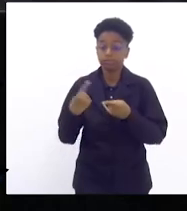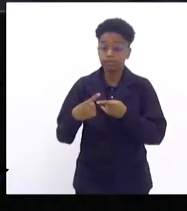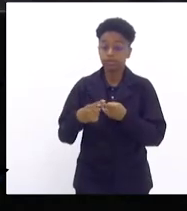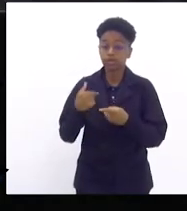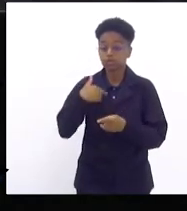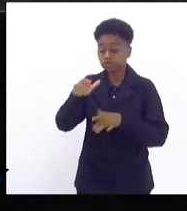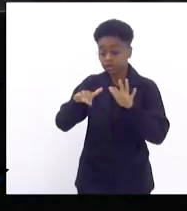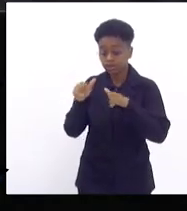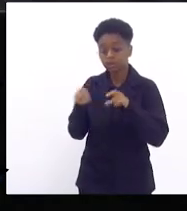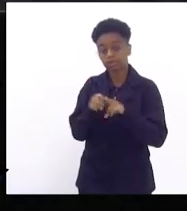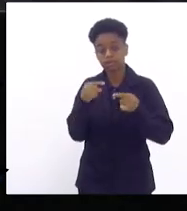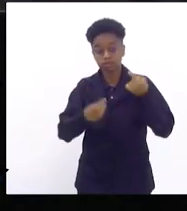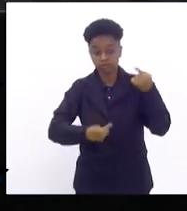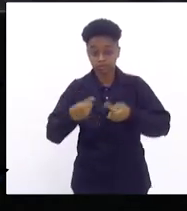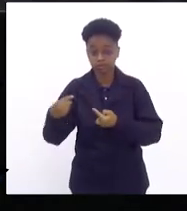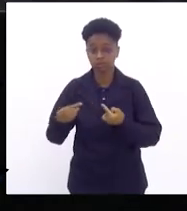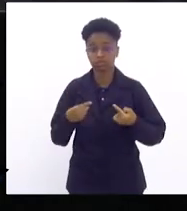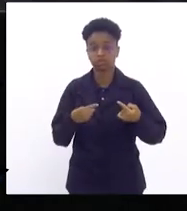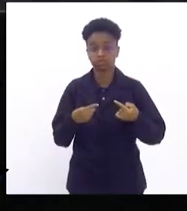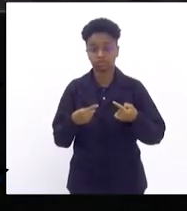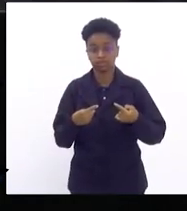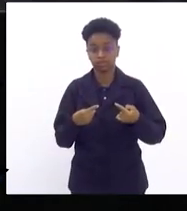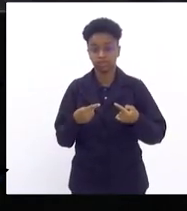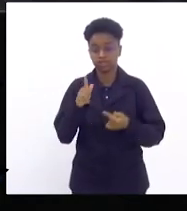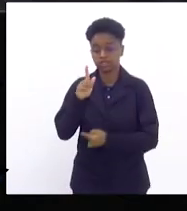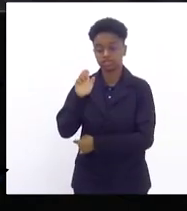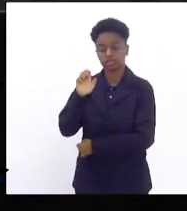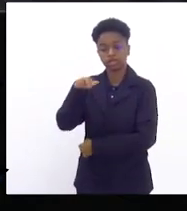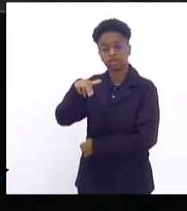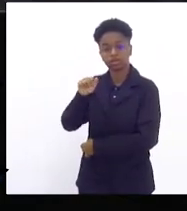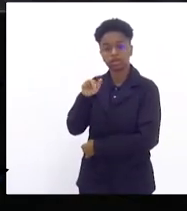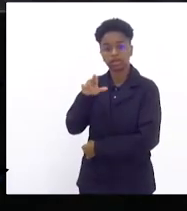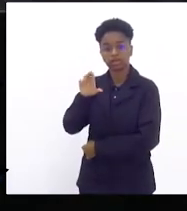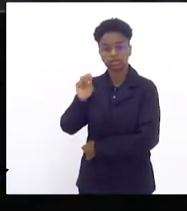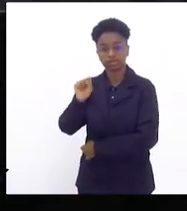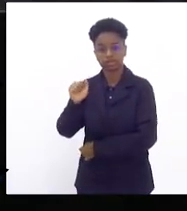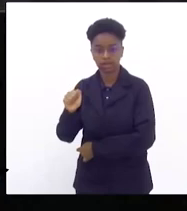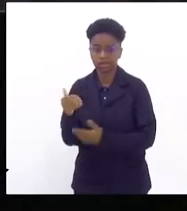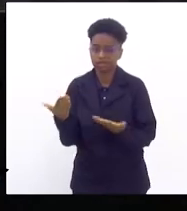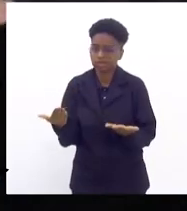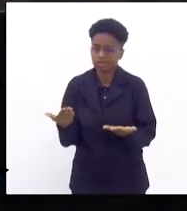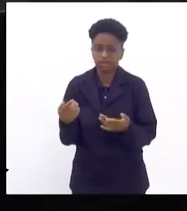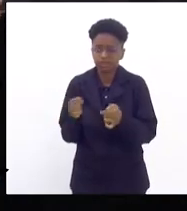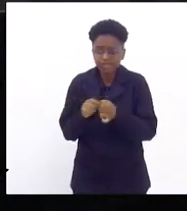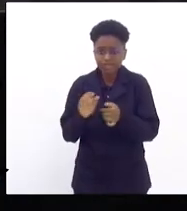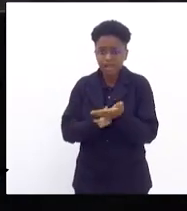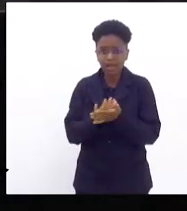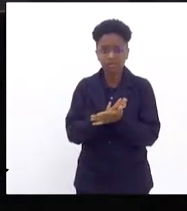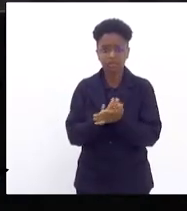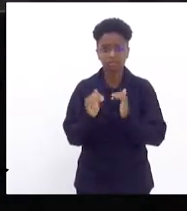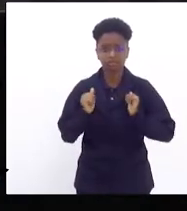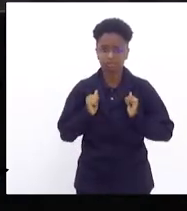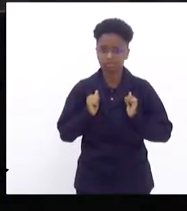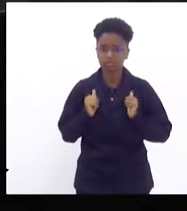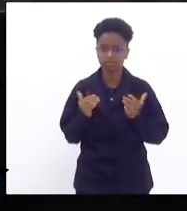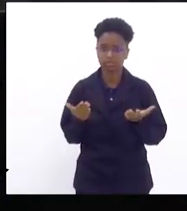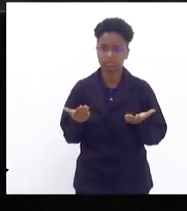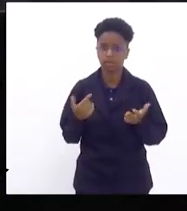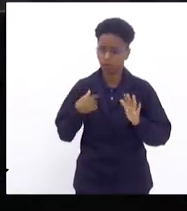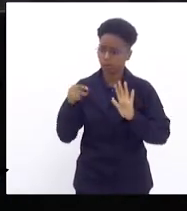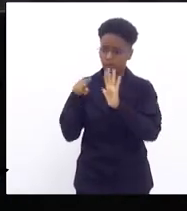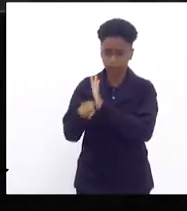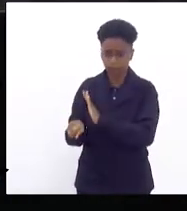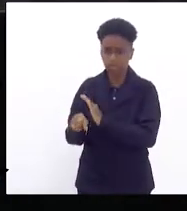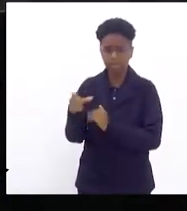discussão da da da Genesa que poxa não faz nada foi perguntar a Genesa